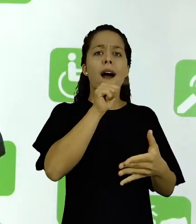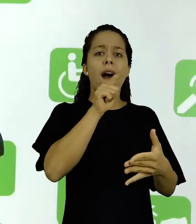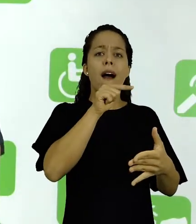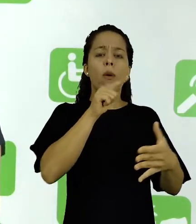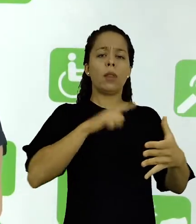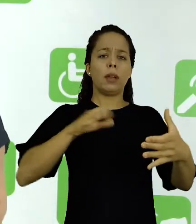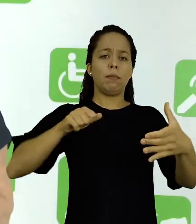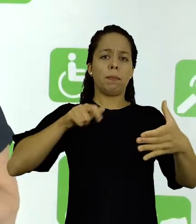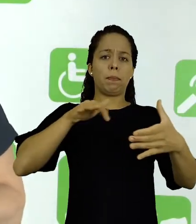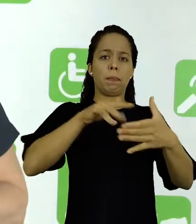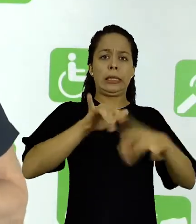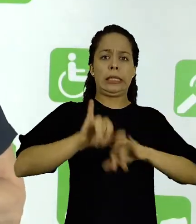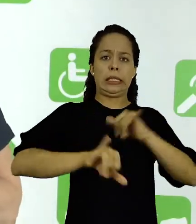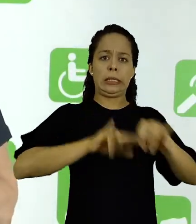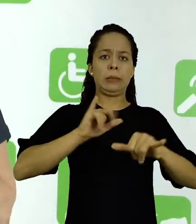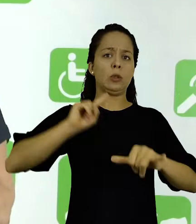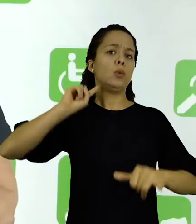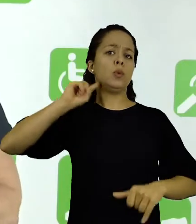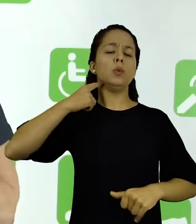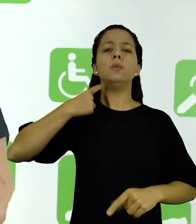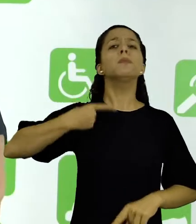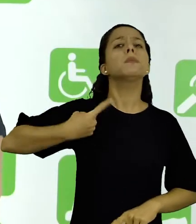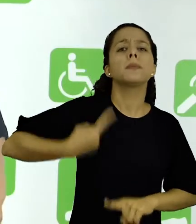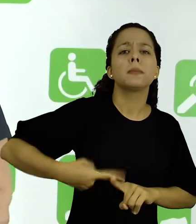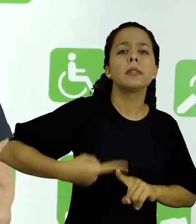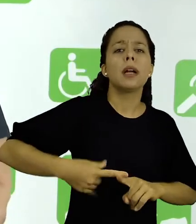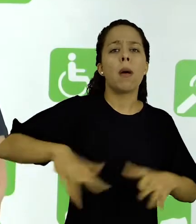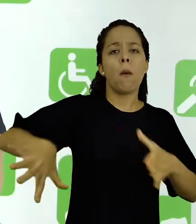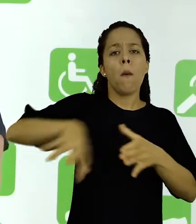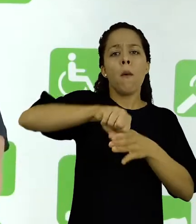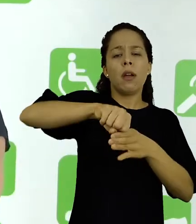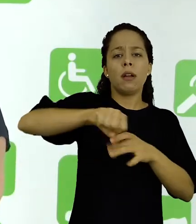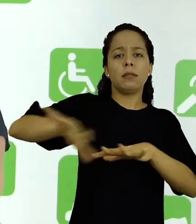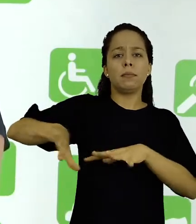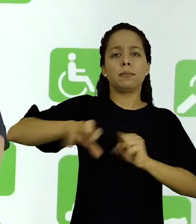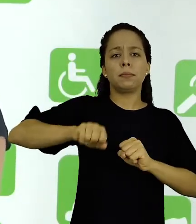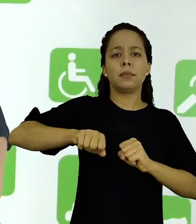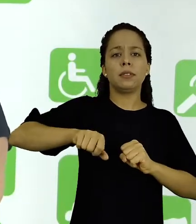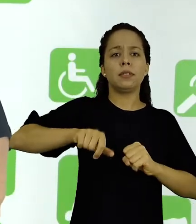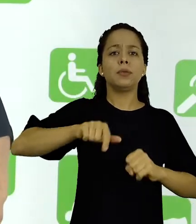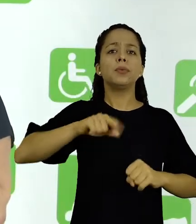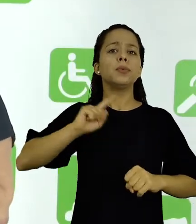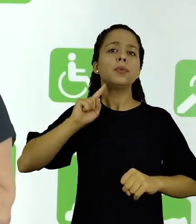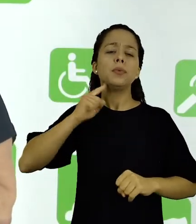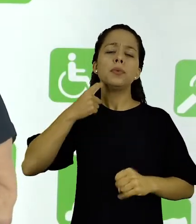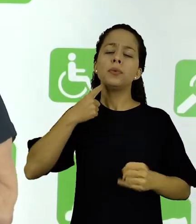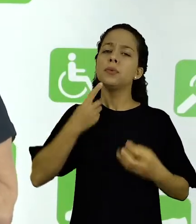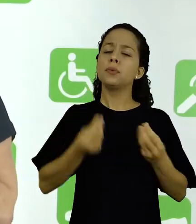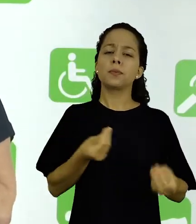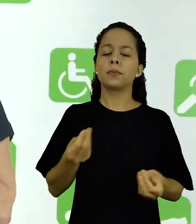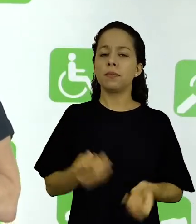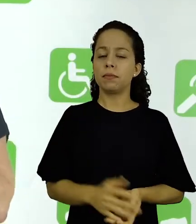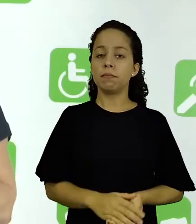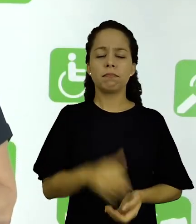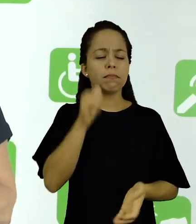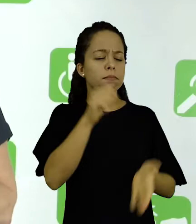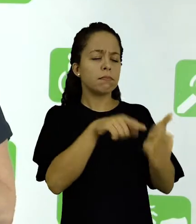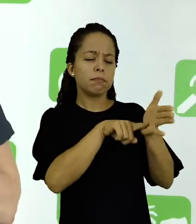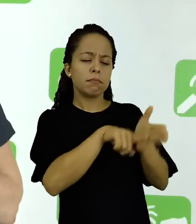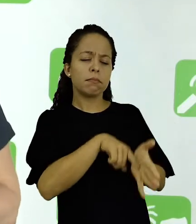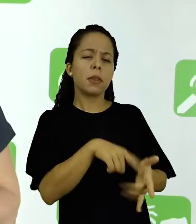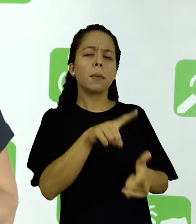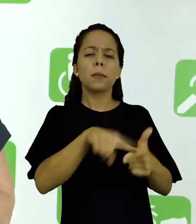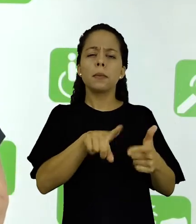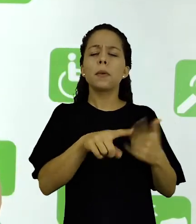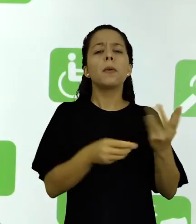resíduos químicos. E nessa investigação, ela se depara com alguns problemas